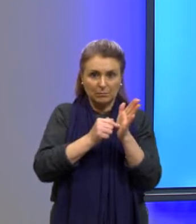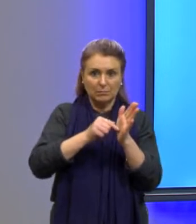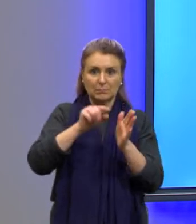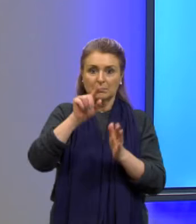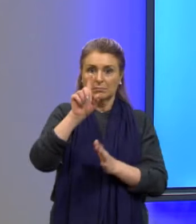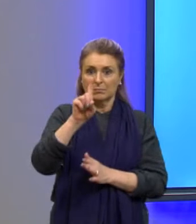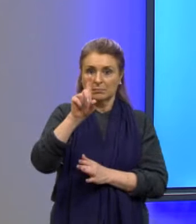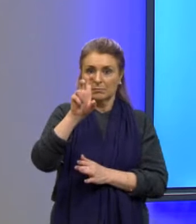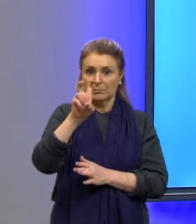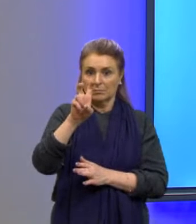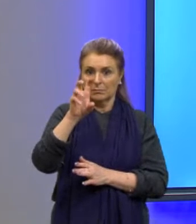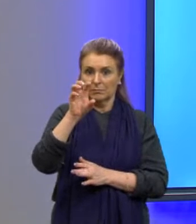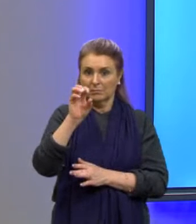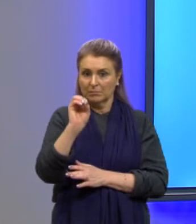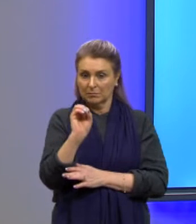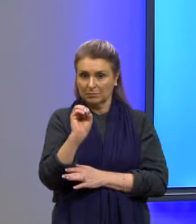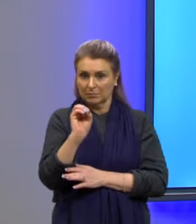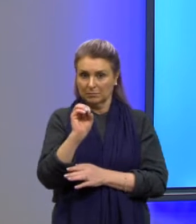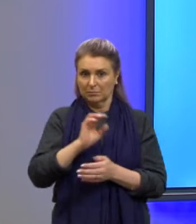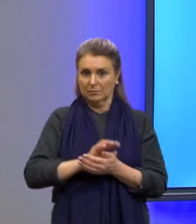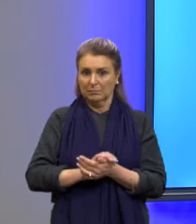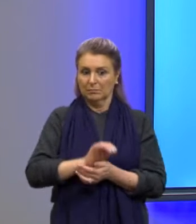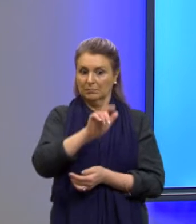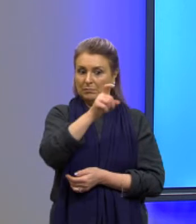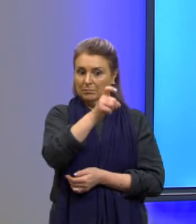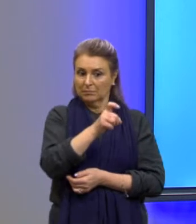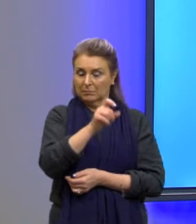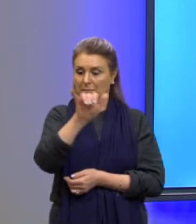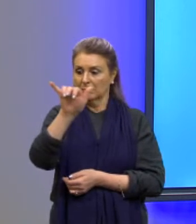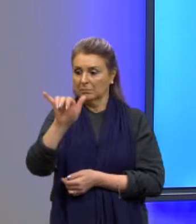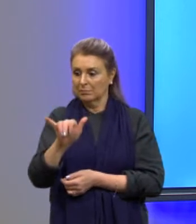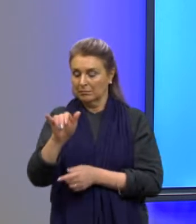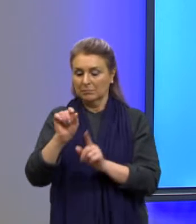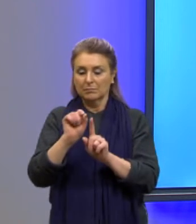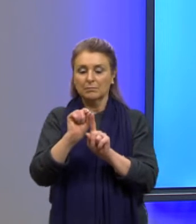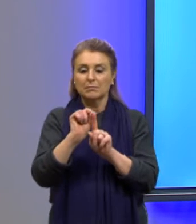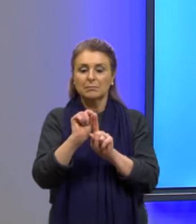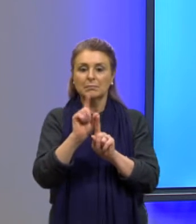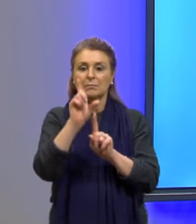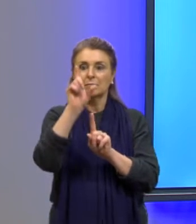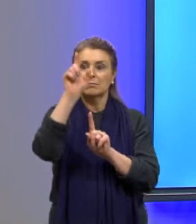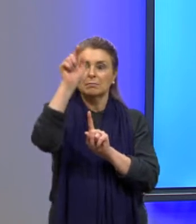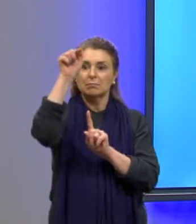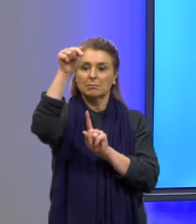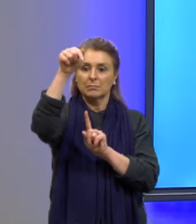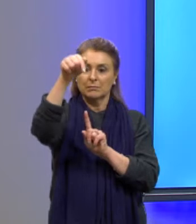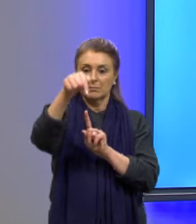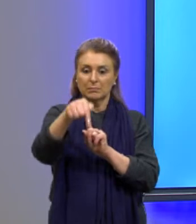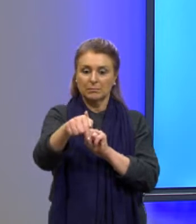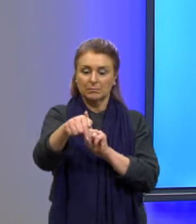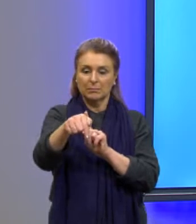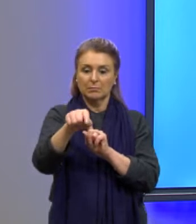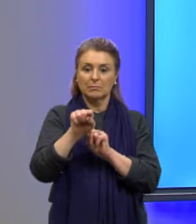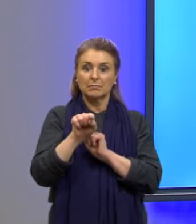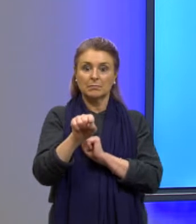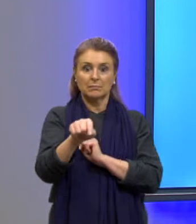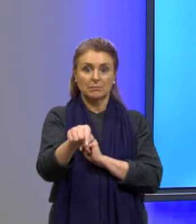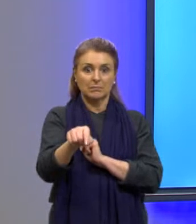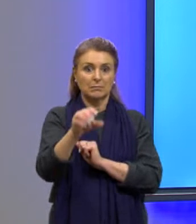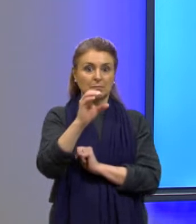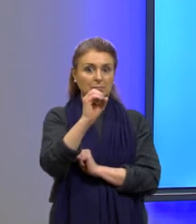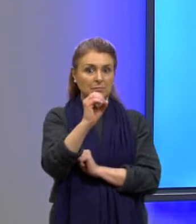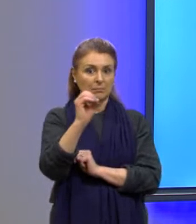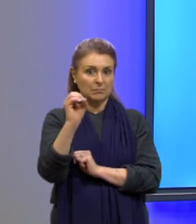para X e 0 para Y. E que o projétil atinge o solo no ponto 00. 0 para X